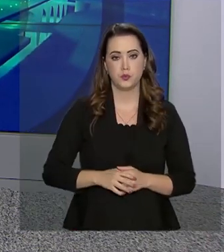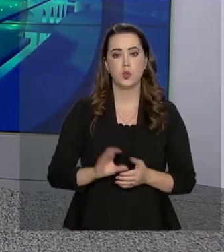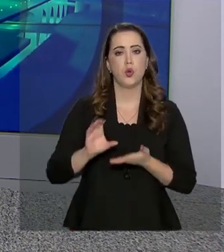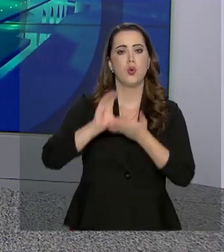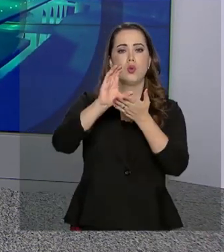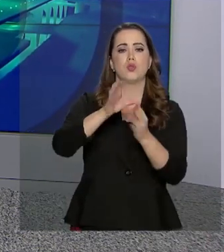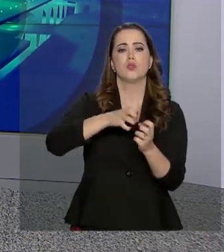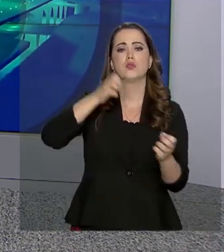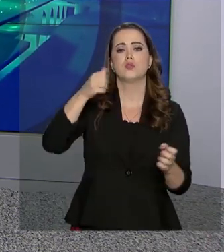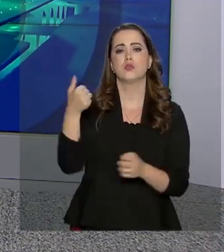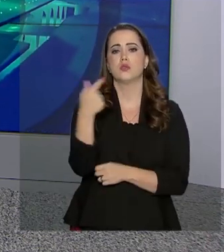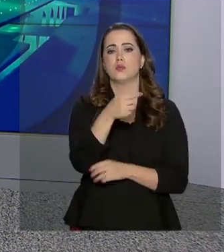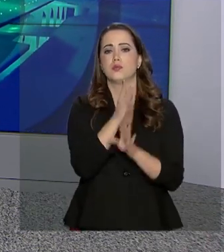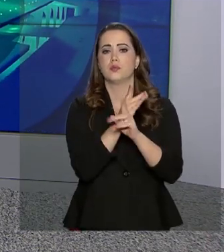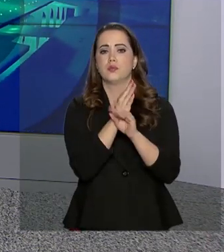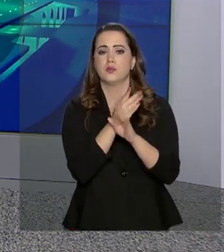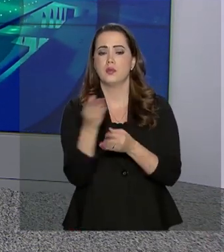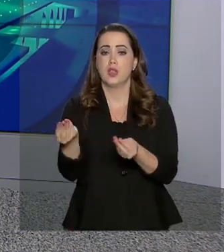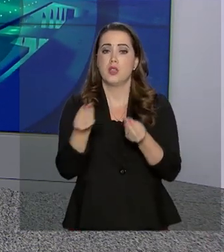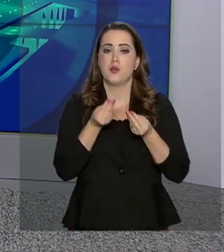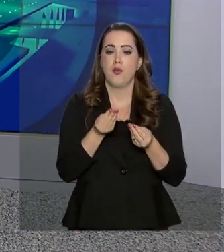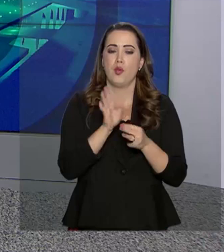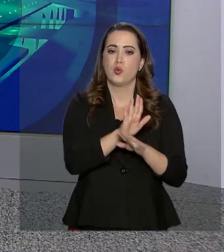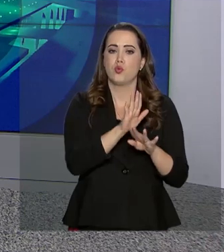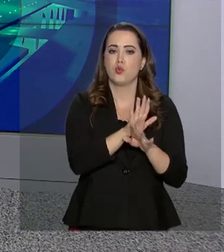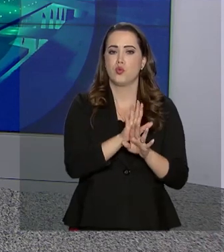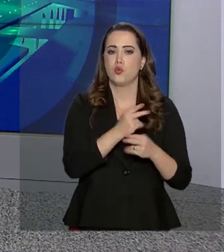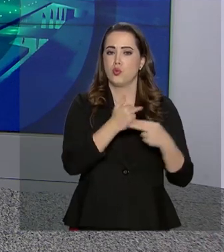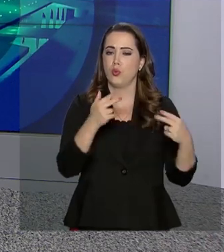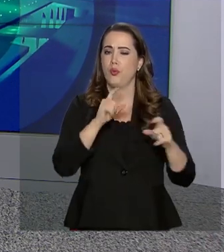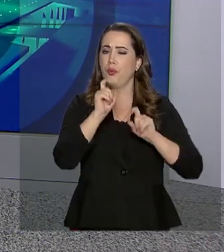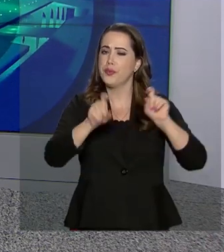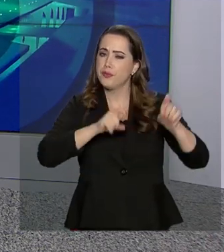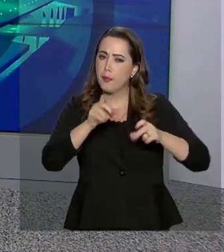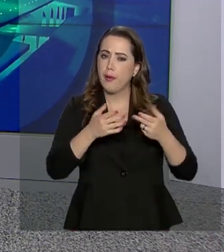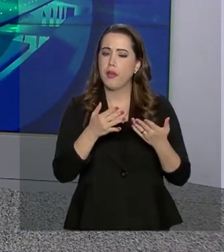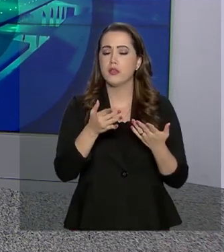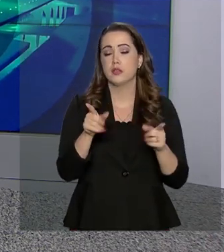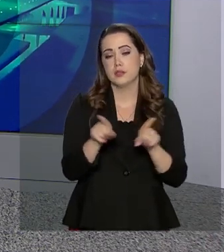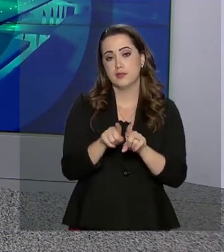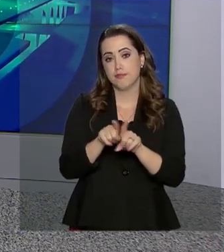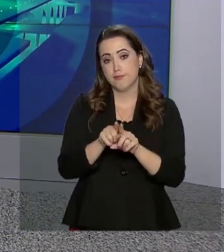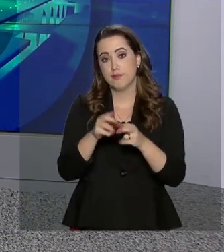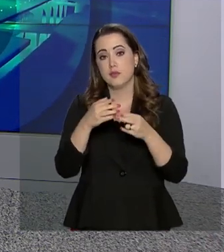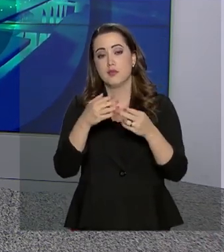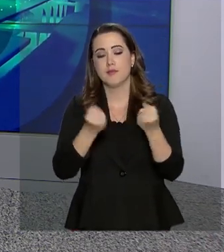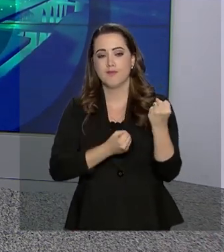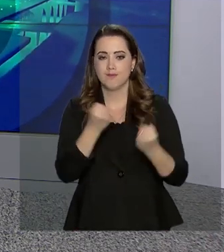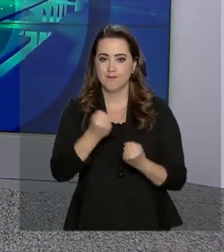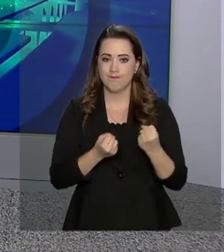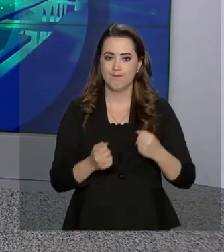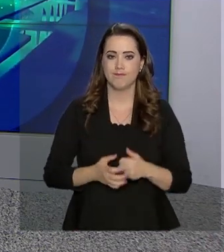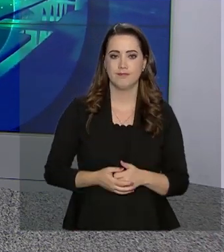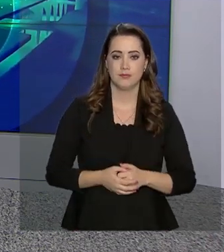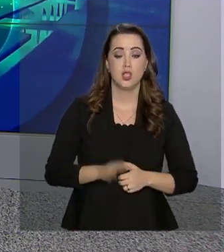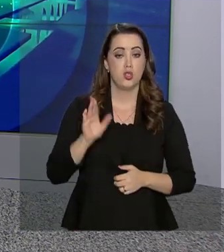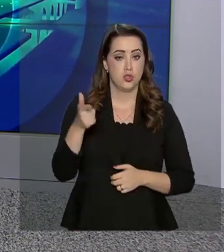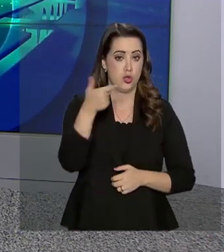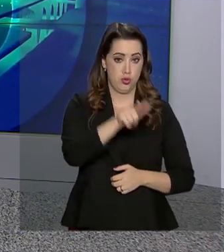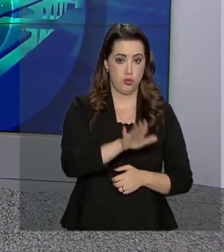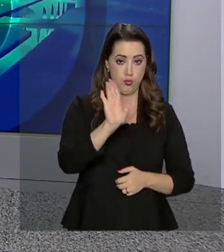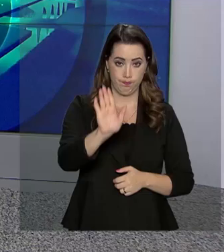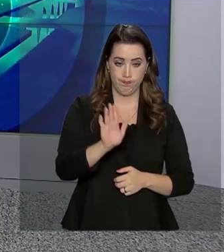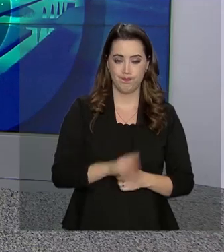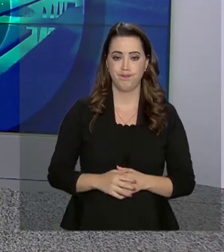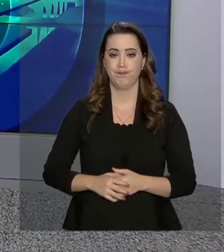conselhos de idosos de 17 municípios recebem kits com equipamentos de informática, multimídia e veículos. A gente